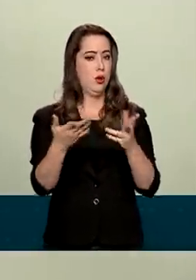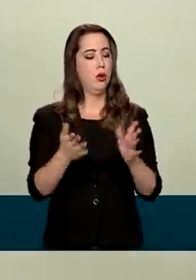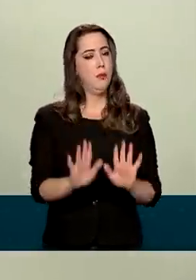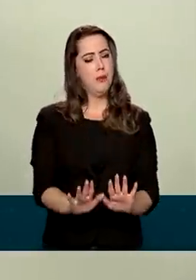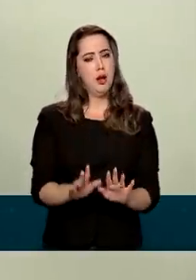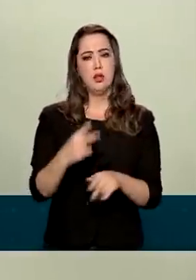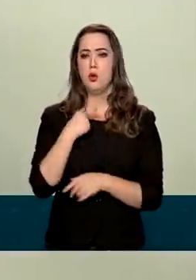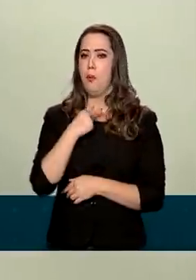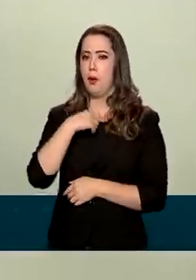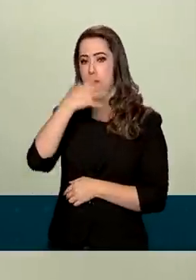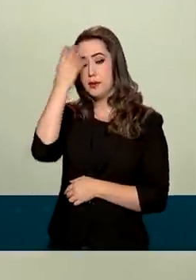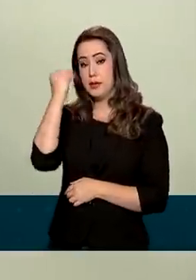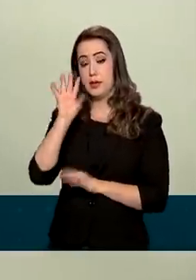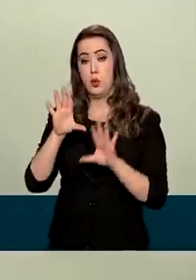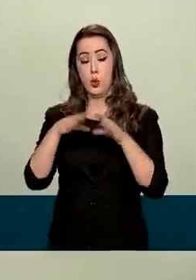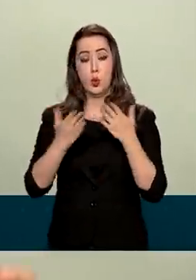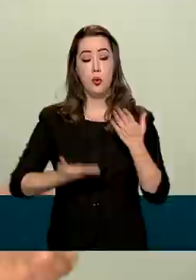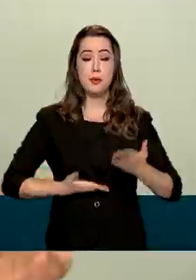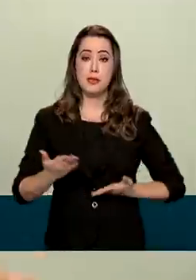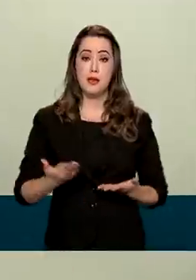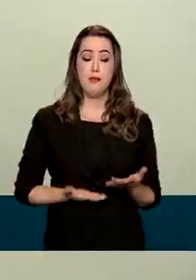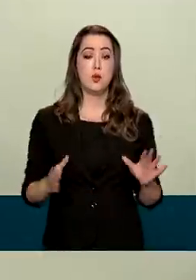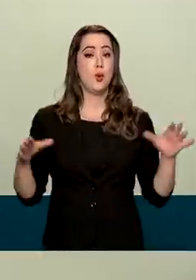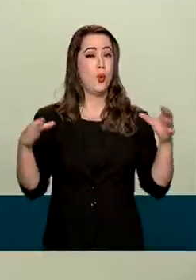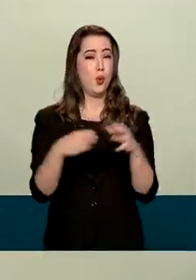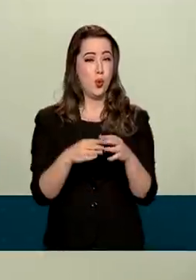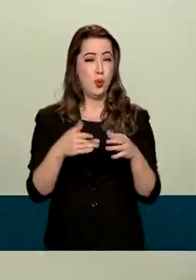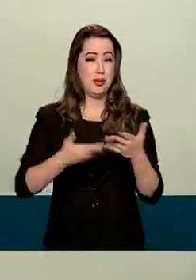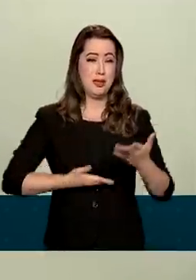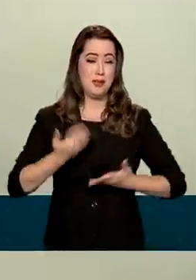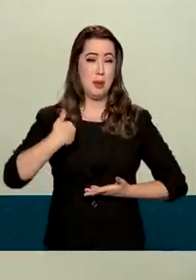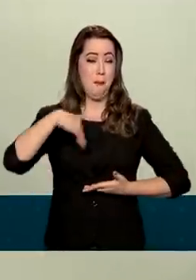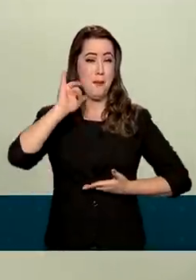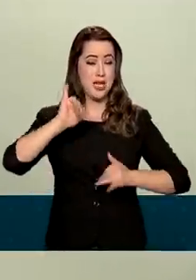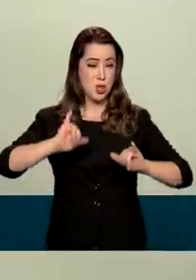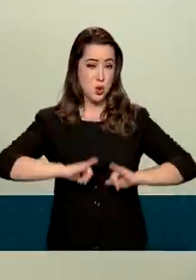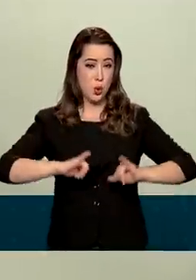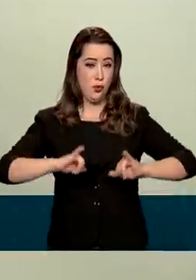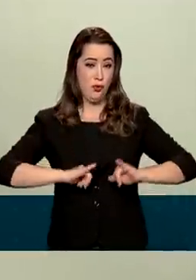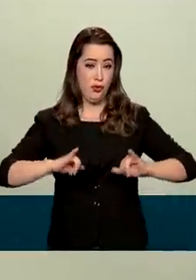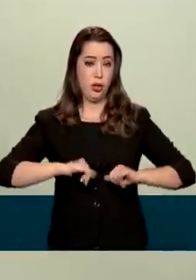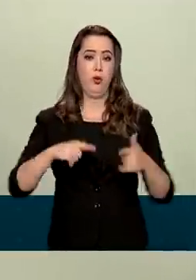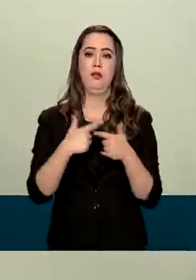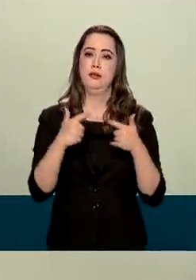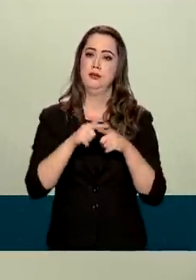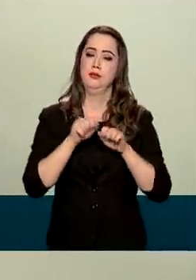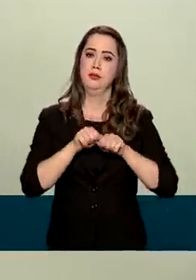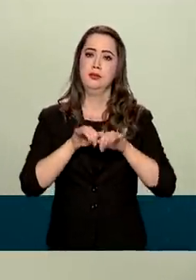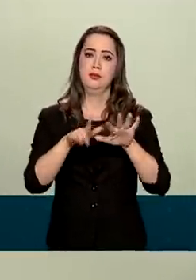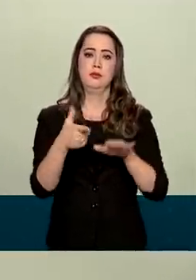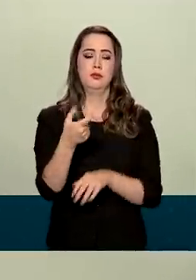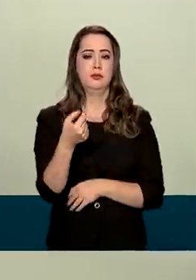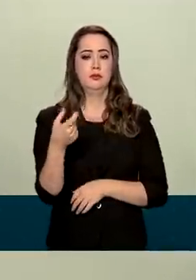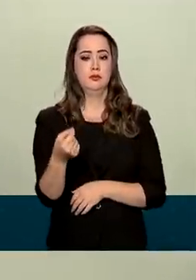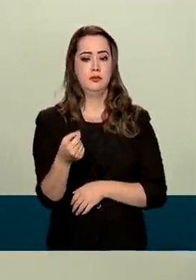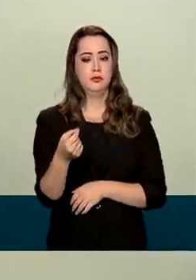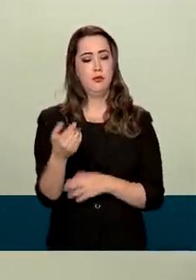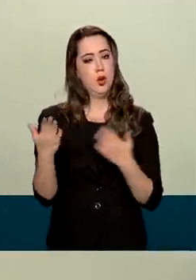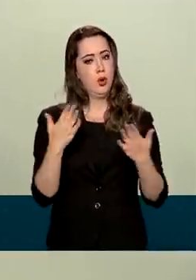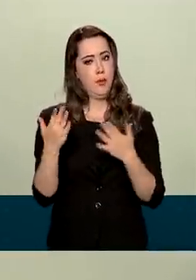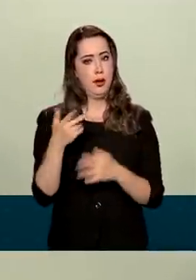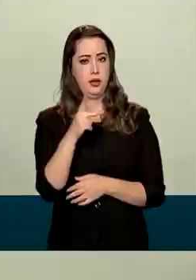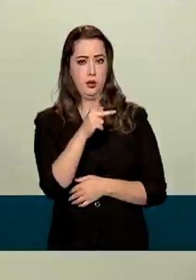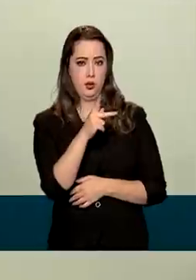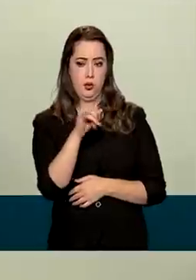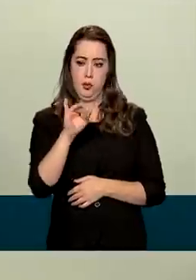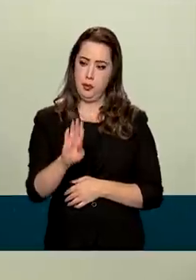esquecer que o setor de serviços foi o setor mais atingido pela pandemia em 2020. E que, enquanto o PIB